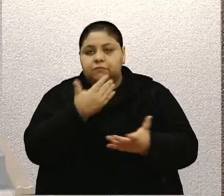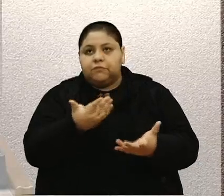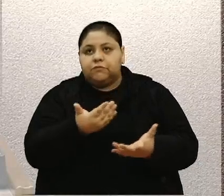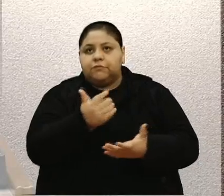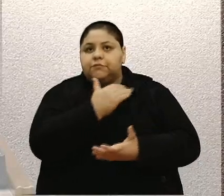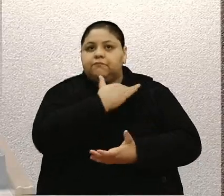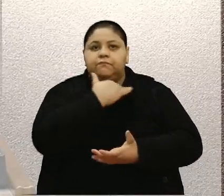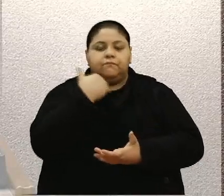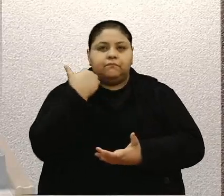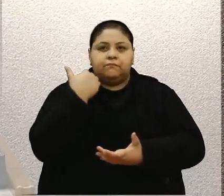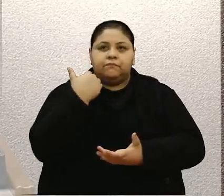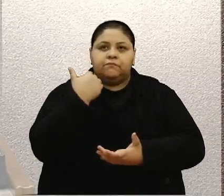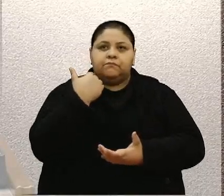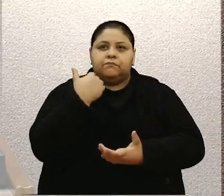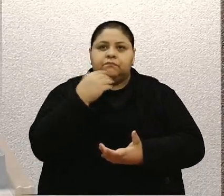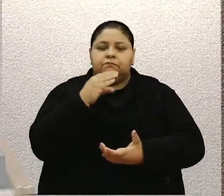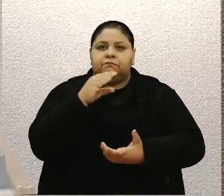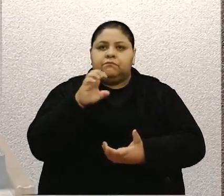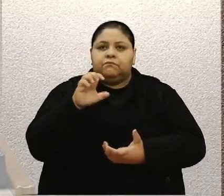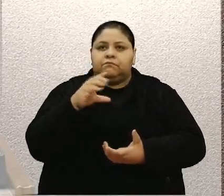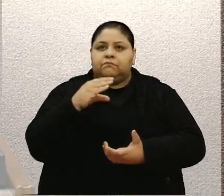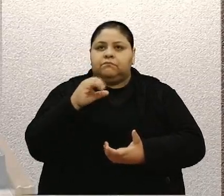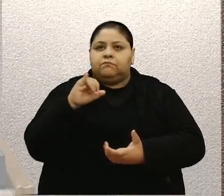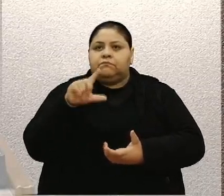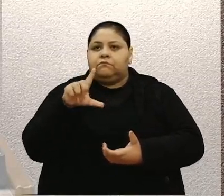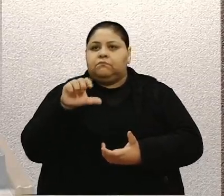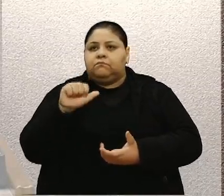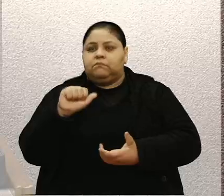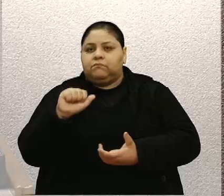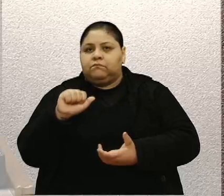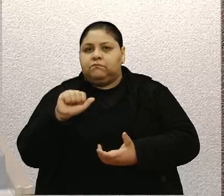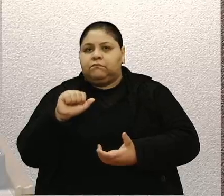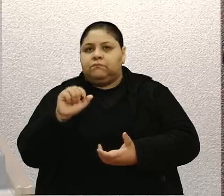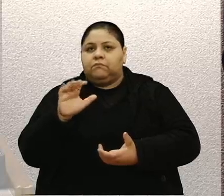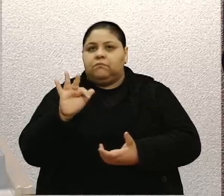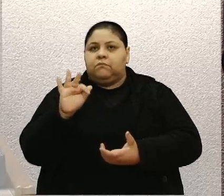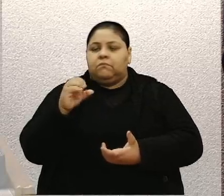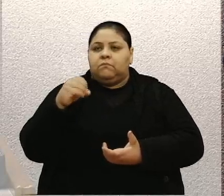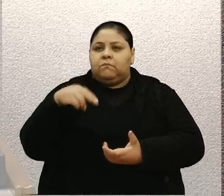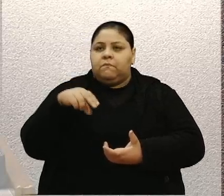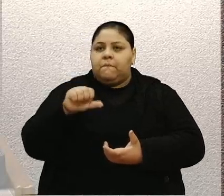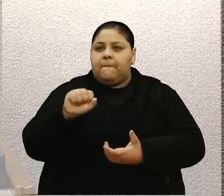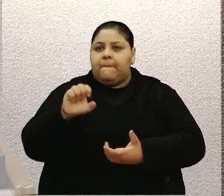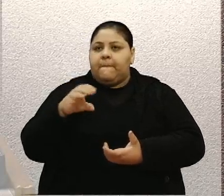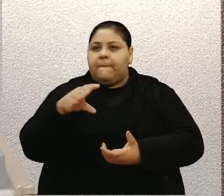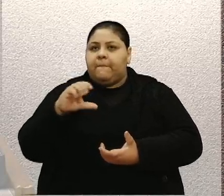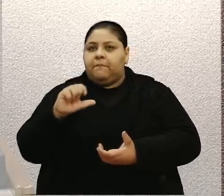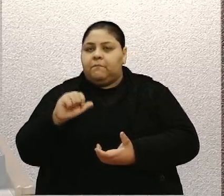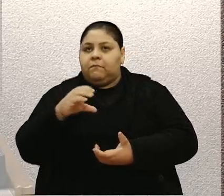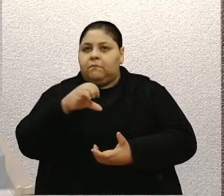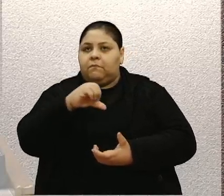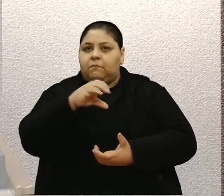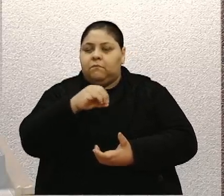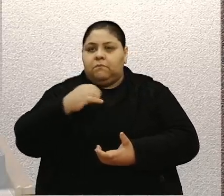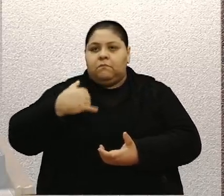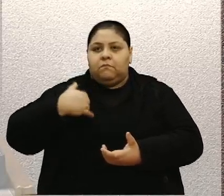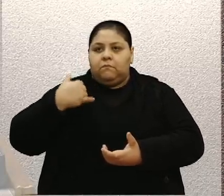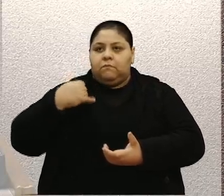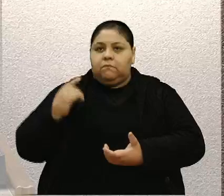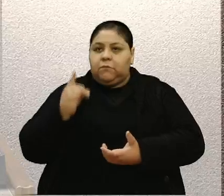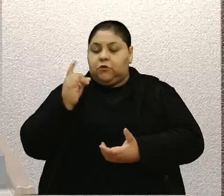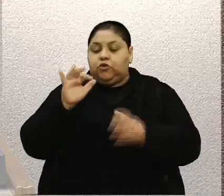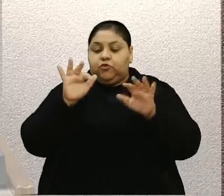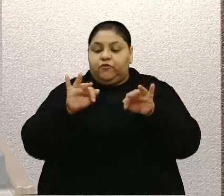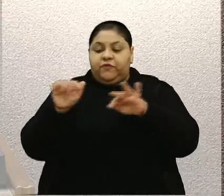falecimento da senhora Cecília Dolores Rodrigues da Fonseca, aos 90 anos, falecida agora neste último final de